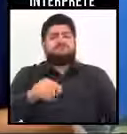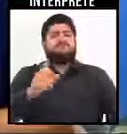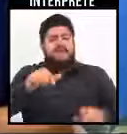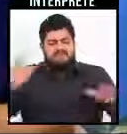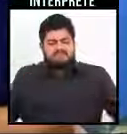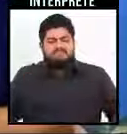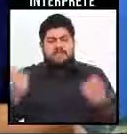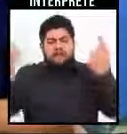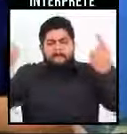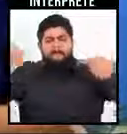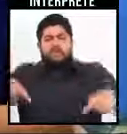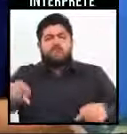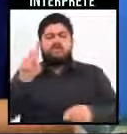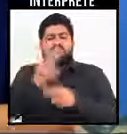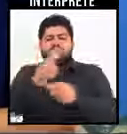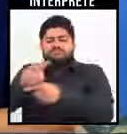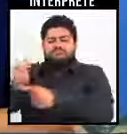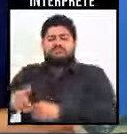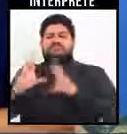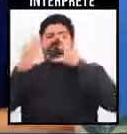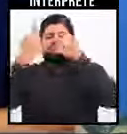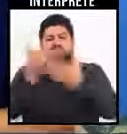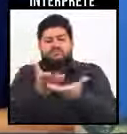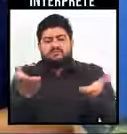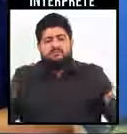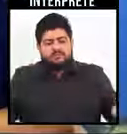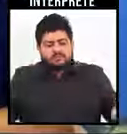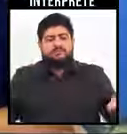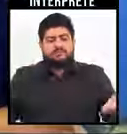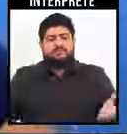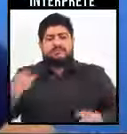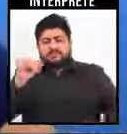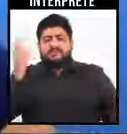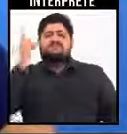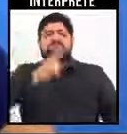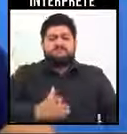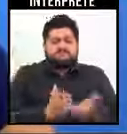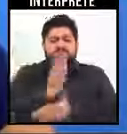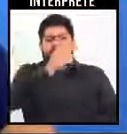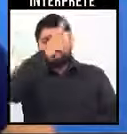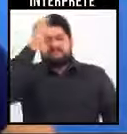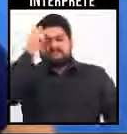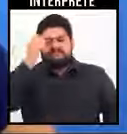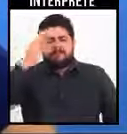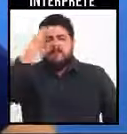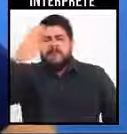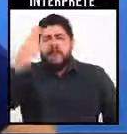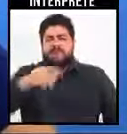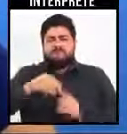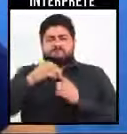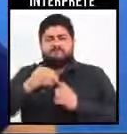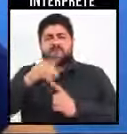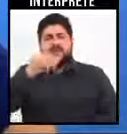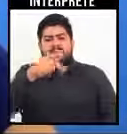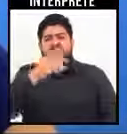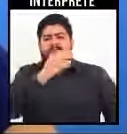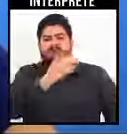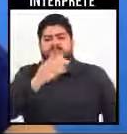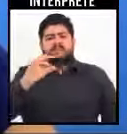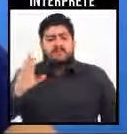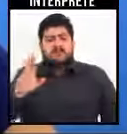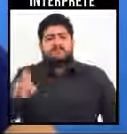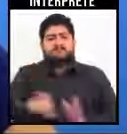qualquer, e sim como um desafio de cuidar do que é de todos nós. Sendo eleita, minha prioridade será o